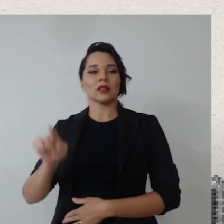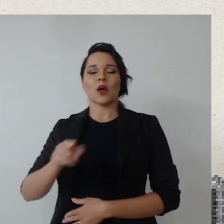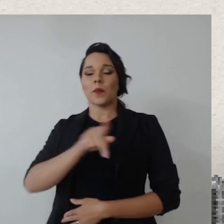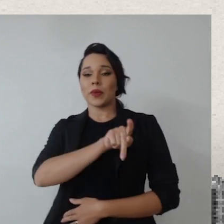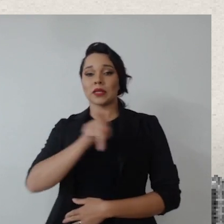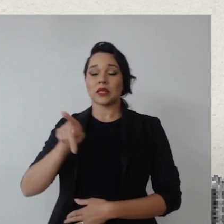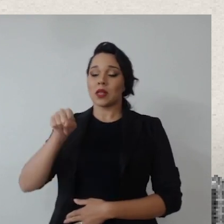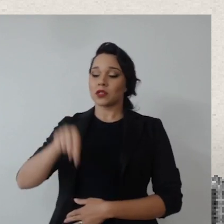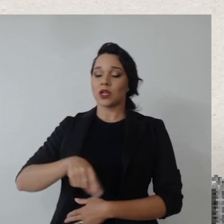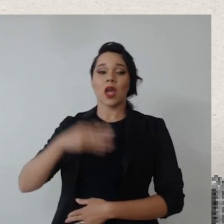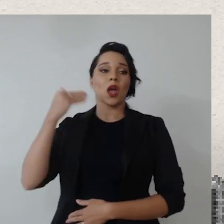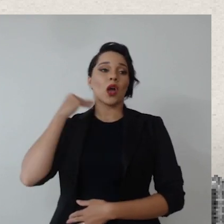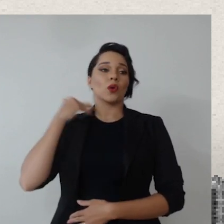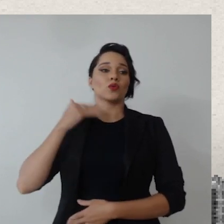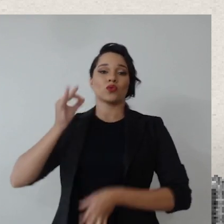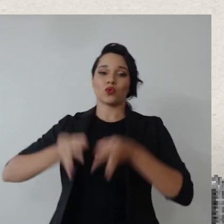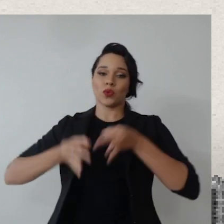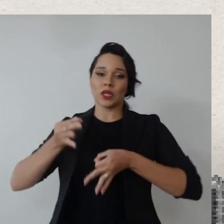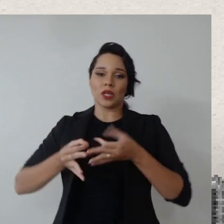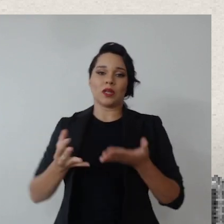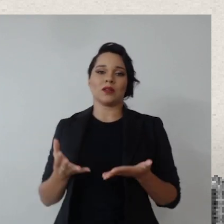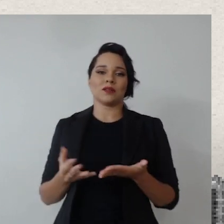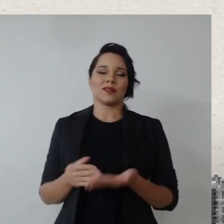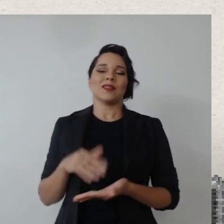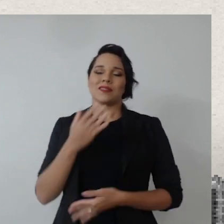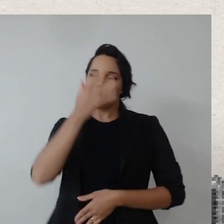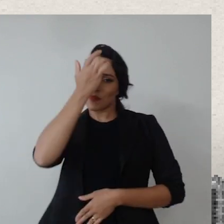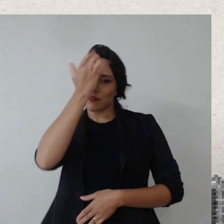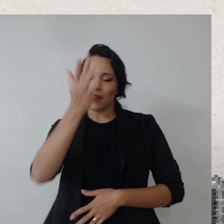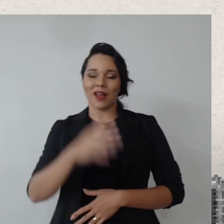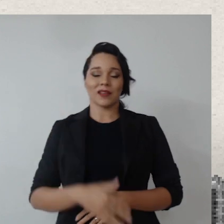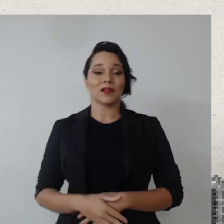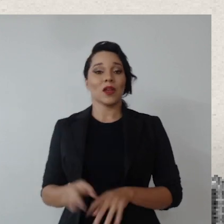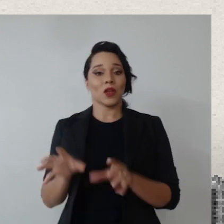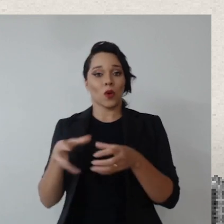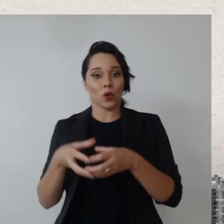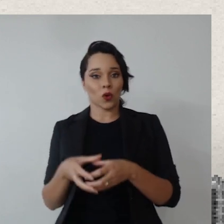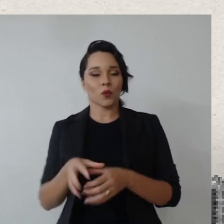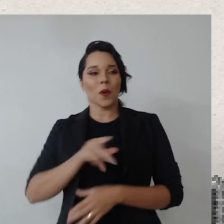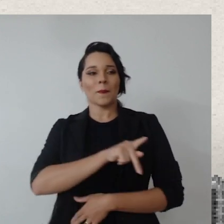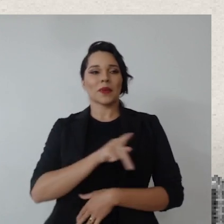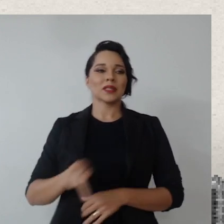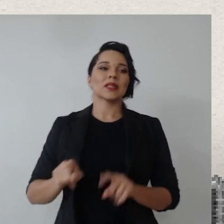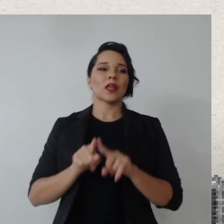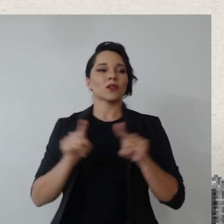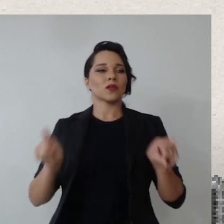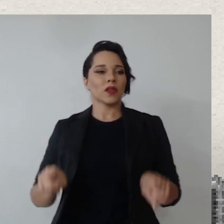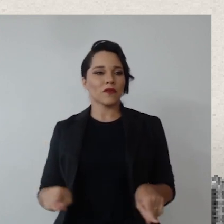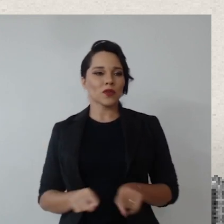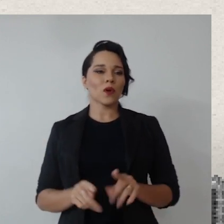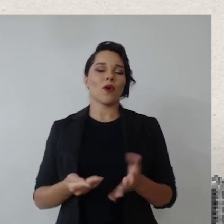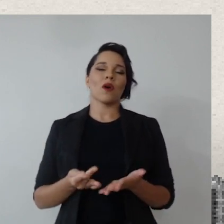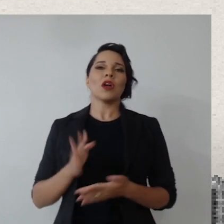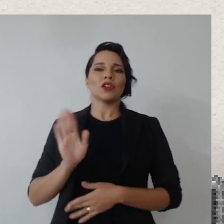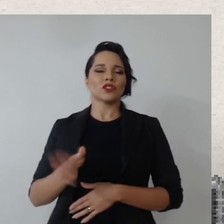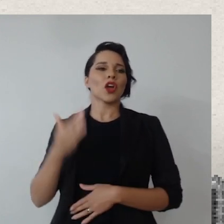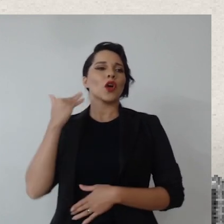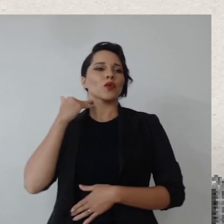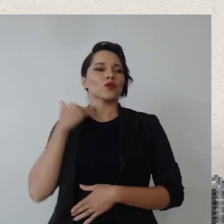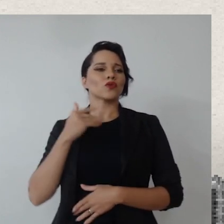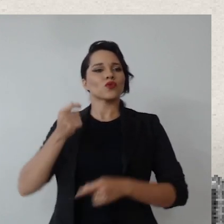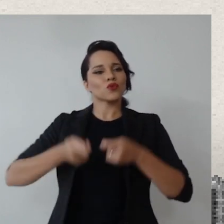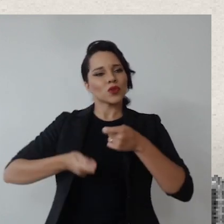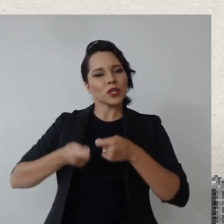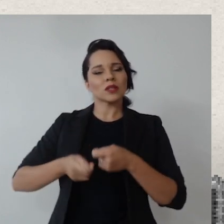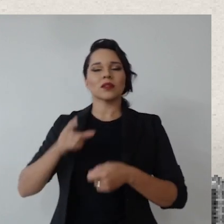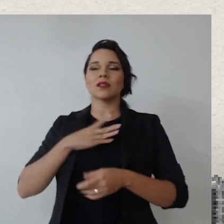magistrado, eu acho que isso facilita, e até então a comissão, o presidente era um servidor, então hoje já é um magistrado